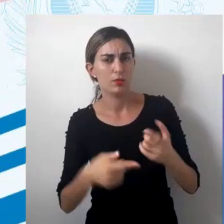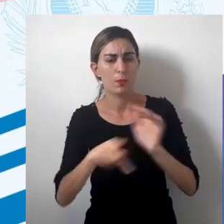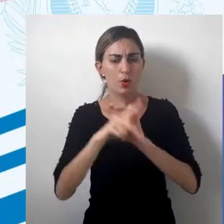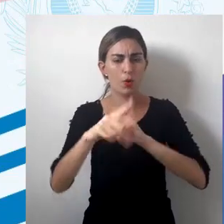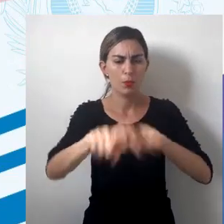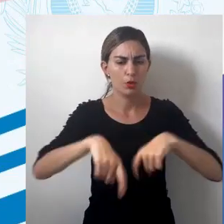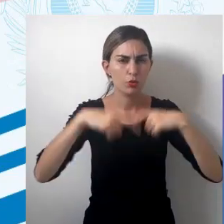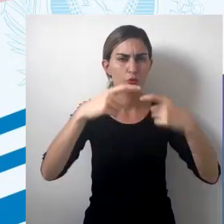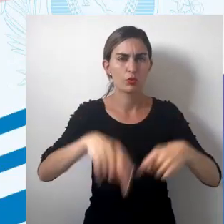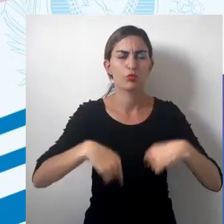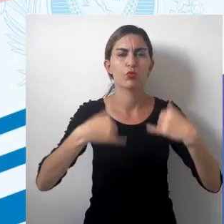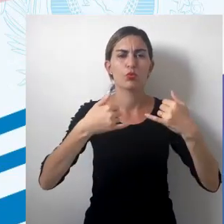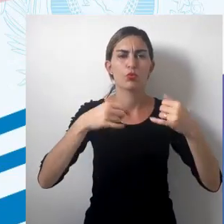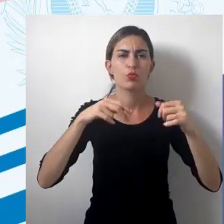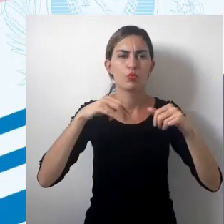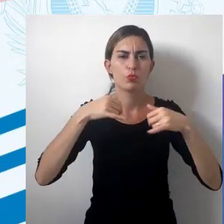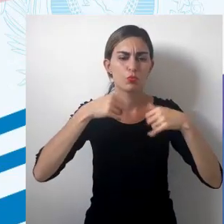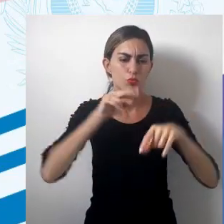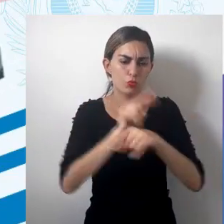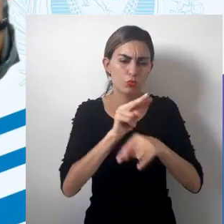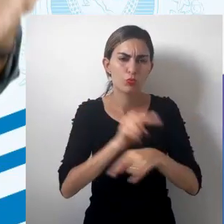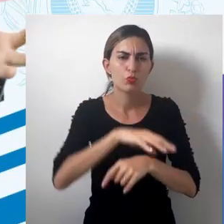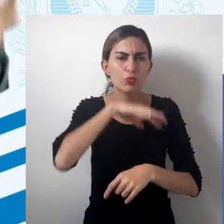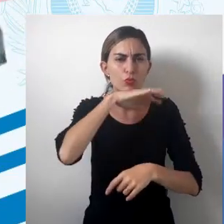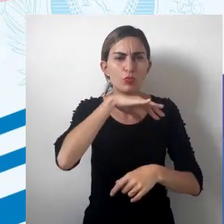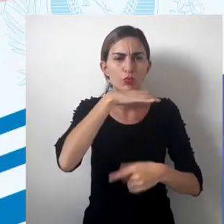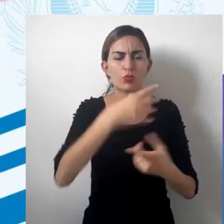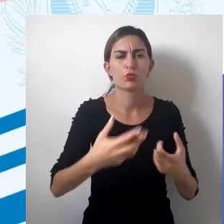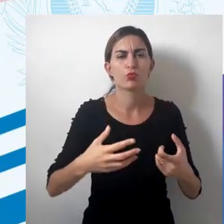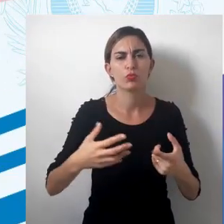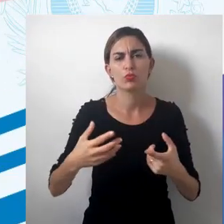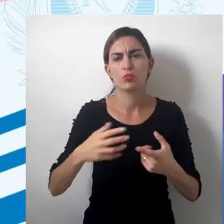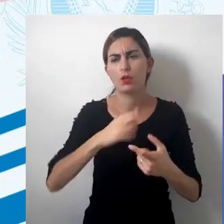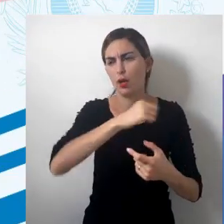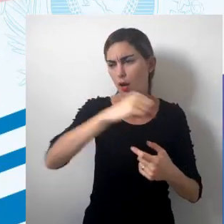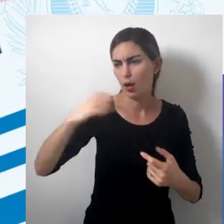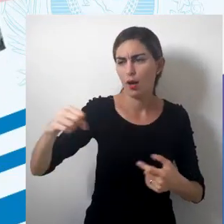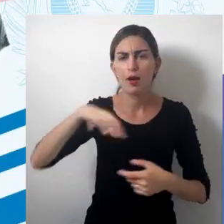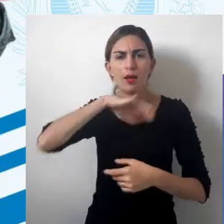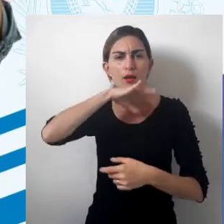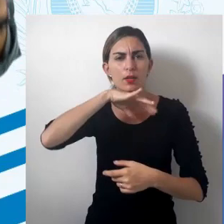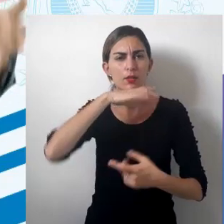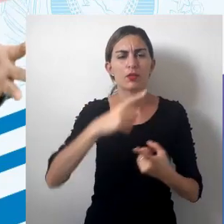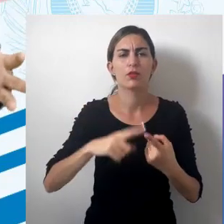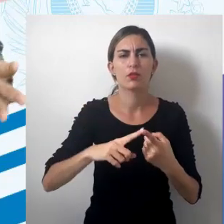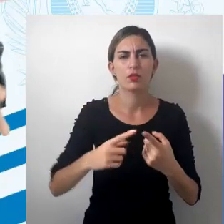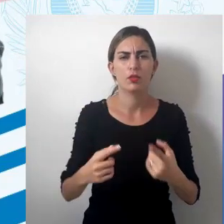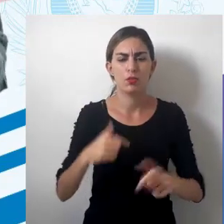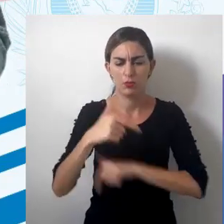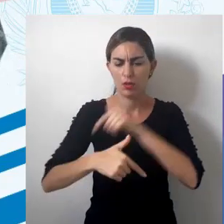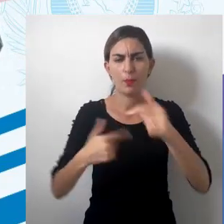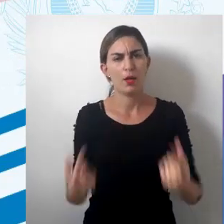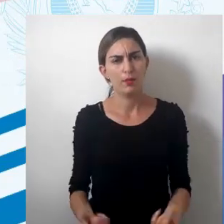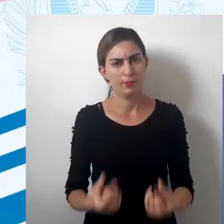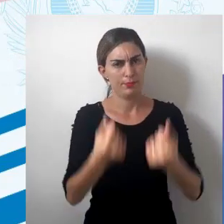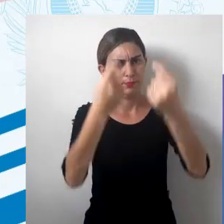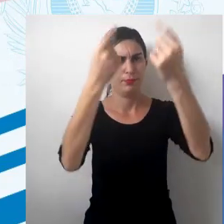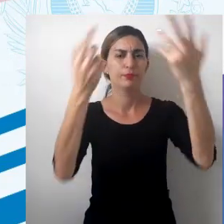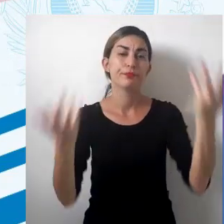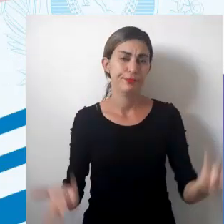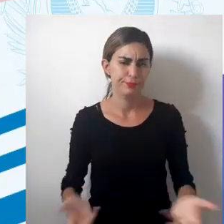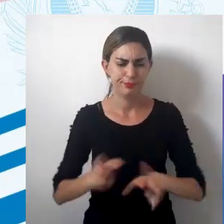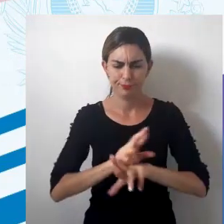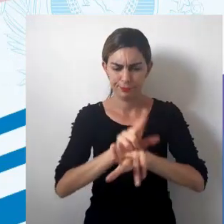agricultura, são relevantes para a caça, para a coleta, para atividades econômicas, enfim.